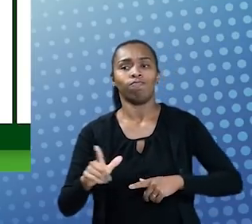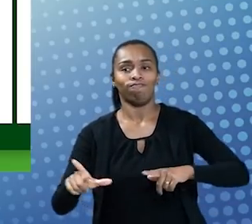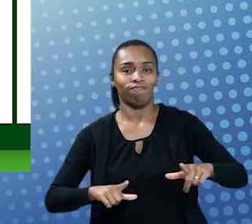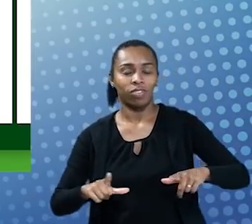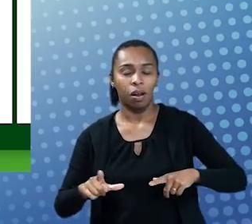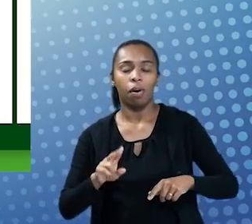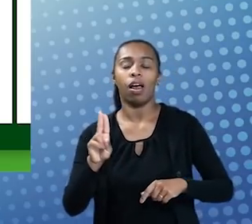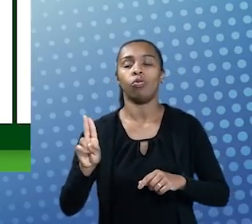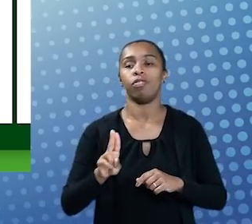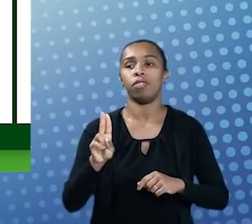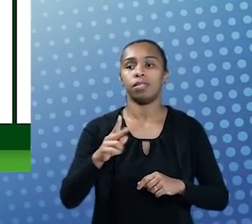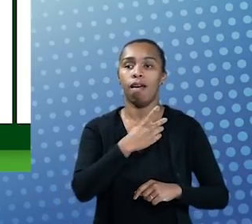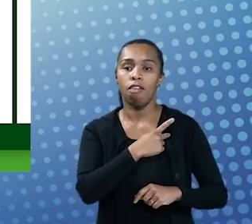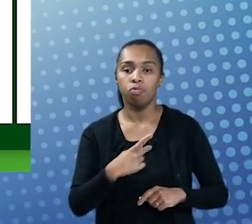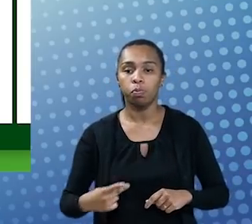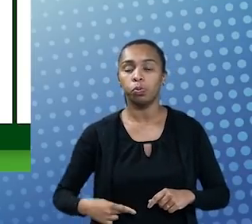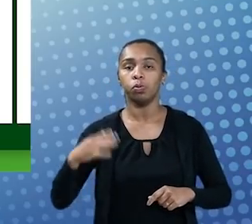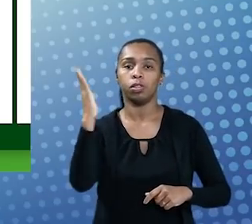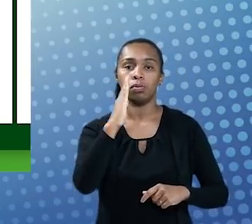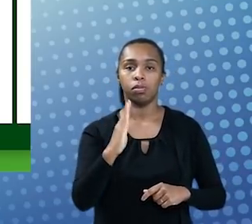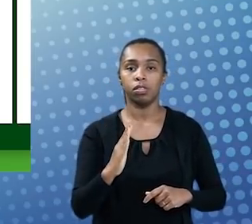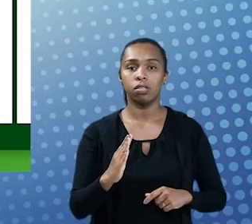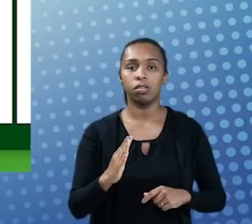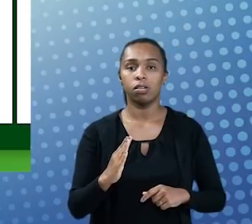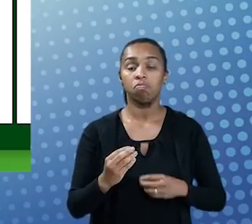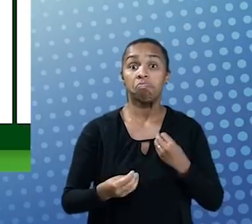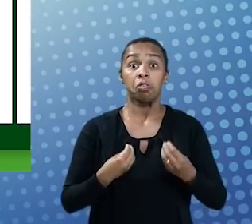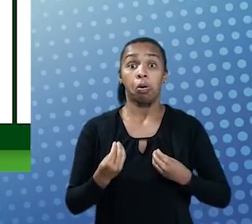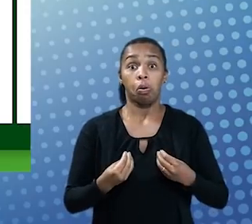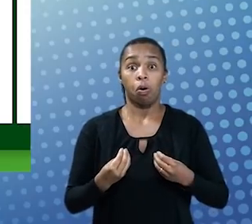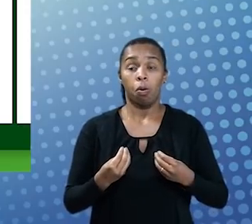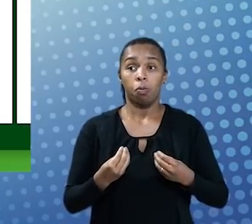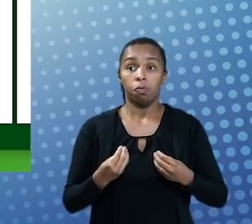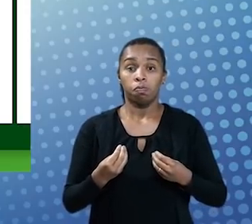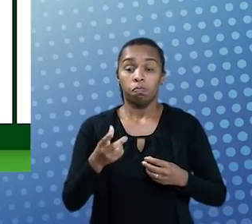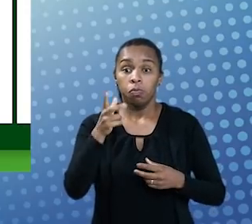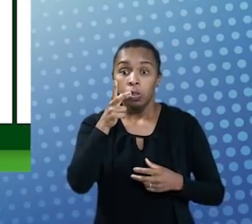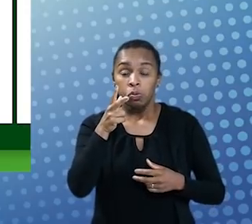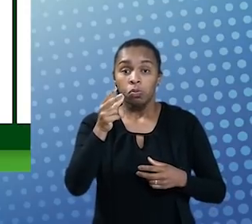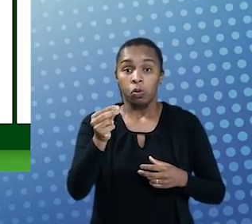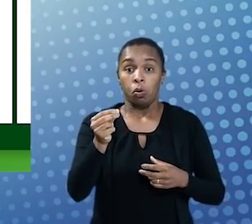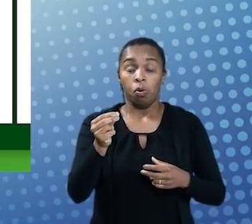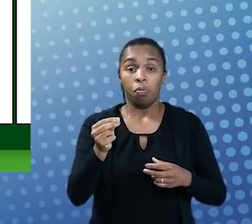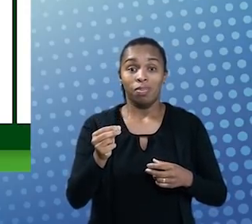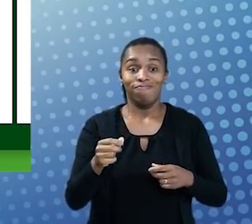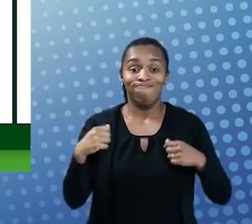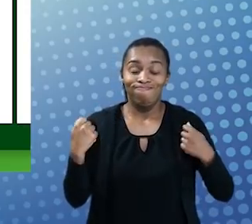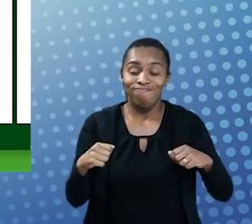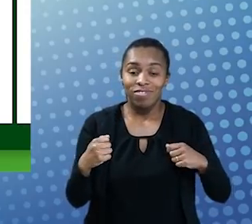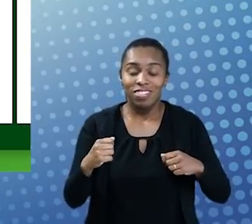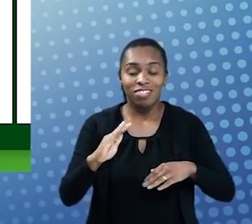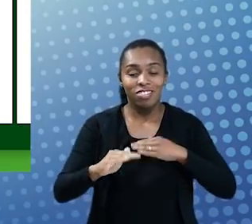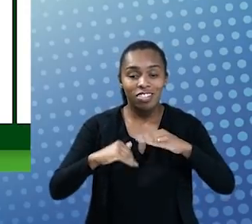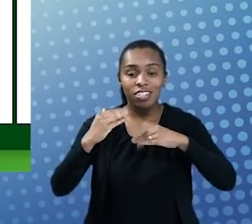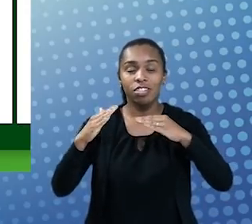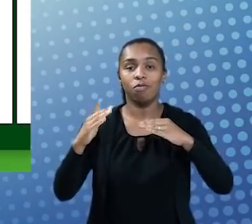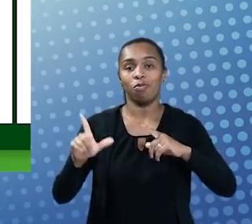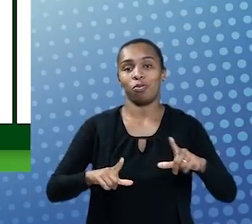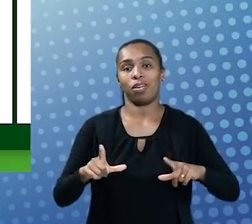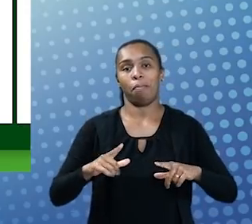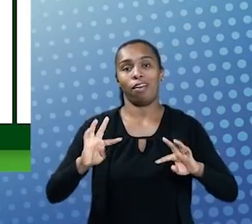trabalha com as universidades públicas brasileiras, nesse sentido de compreender as necessidades e desenvolver um trabalho de